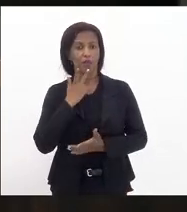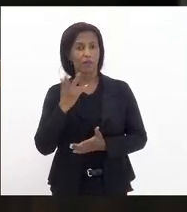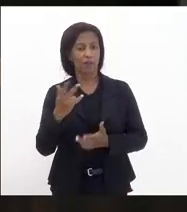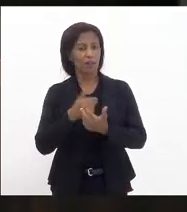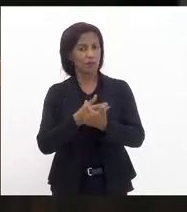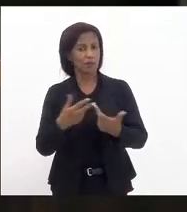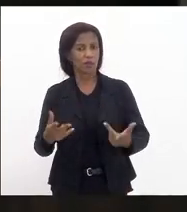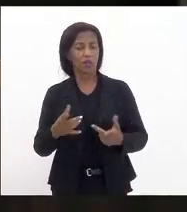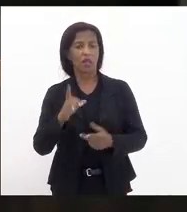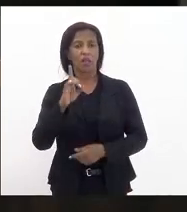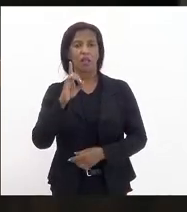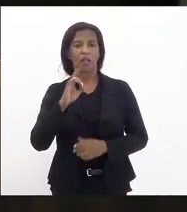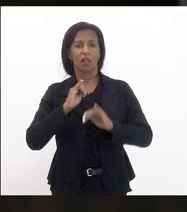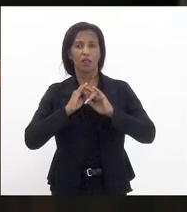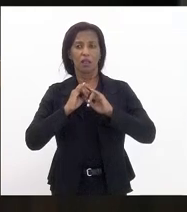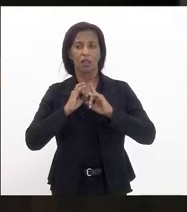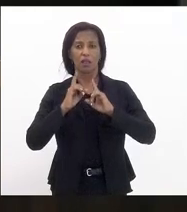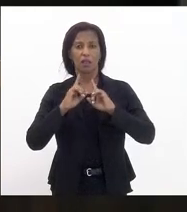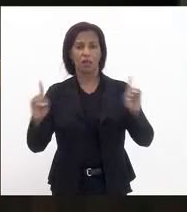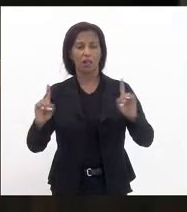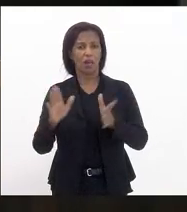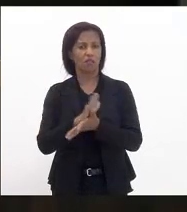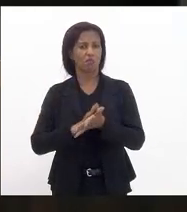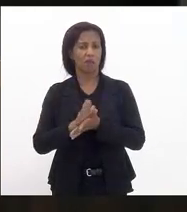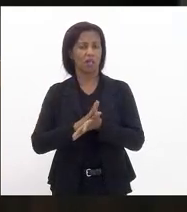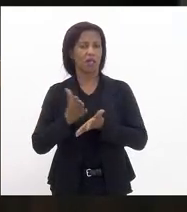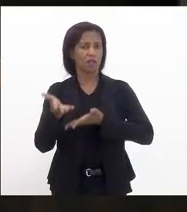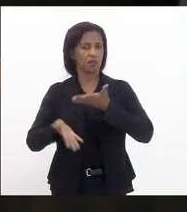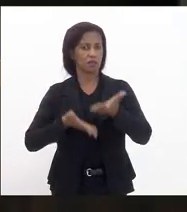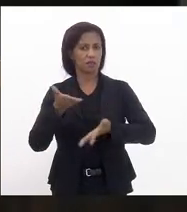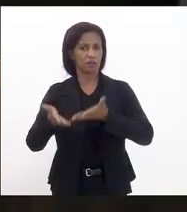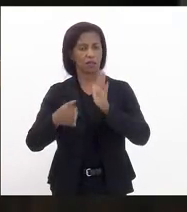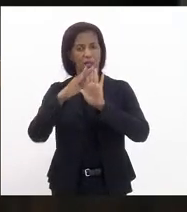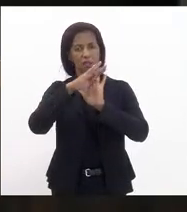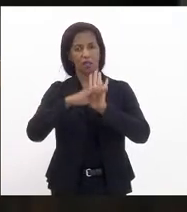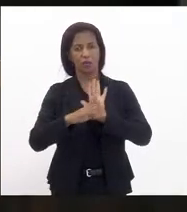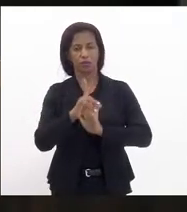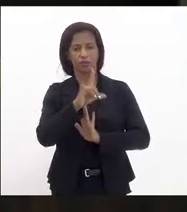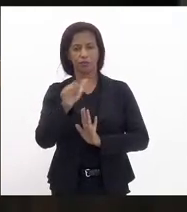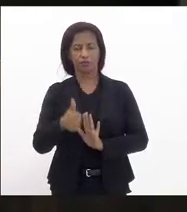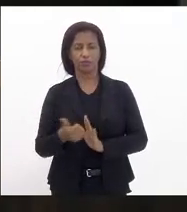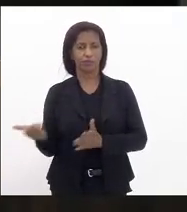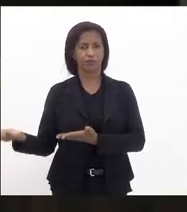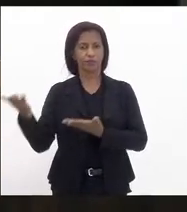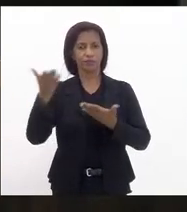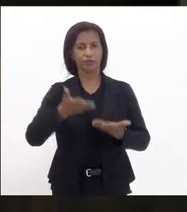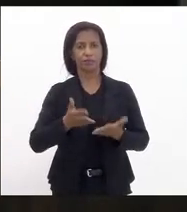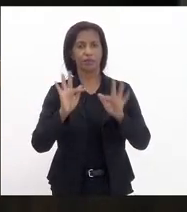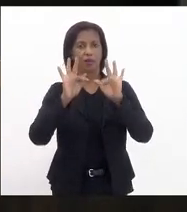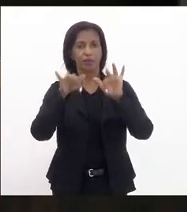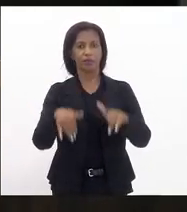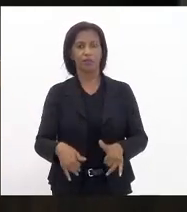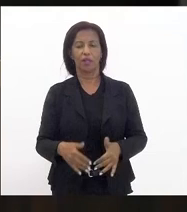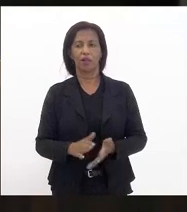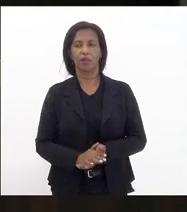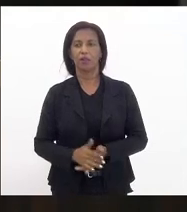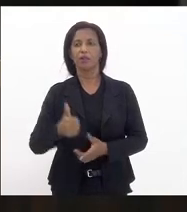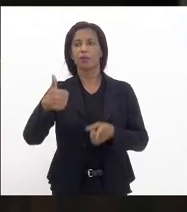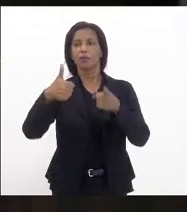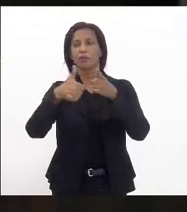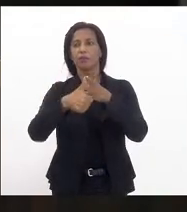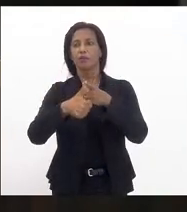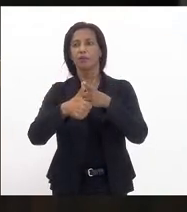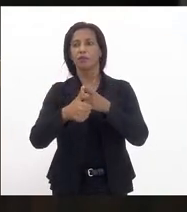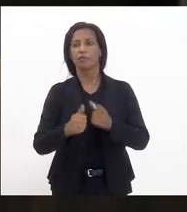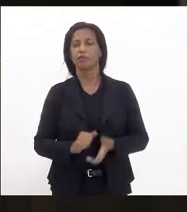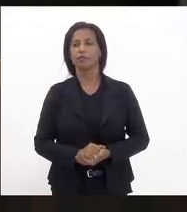coisas declaro não havendo mais nada a tratar na ordem do dia passa seu expediente final e o primeiro orador